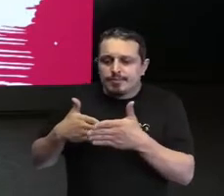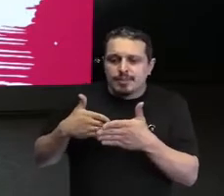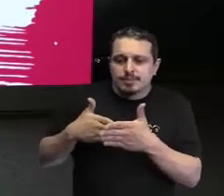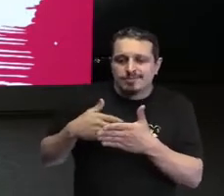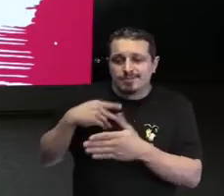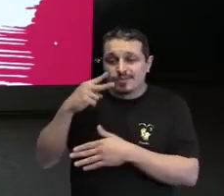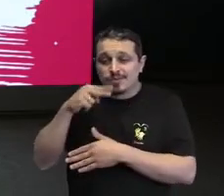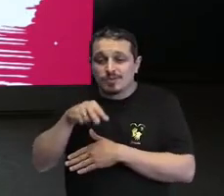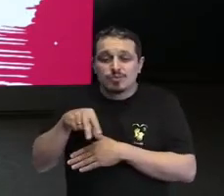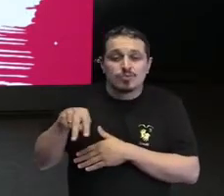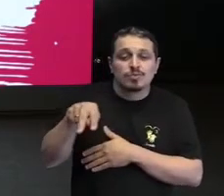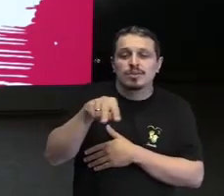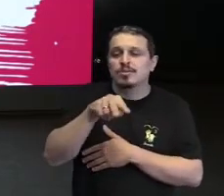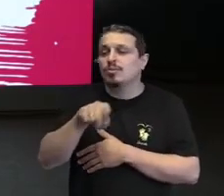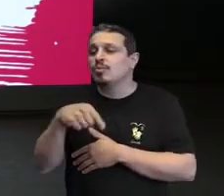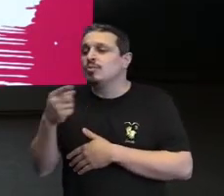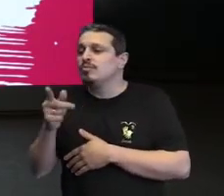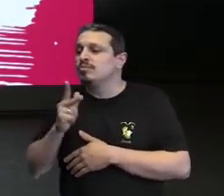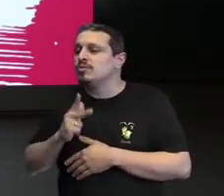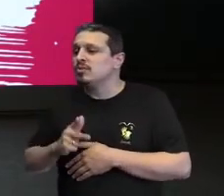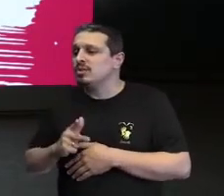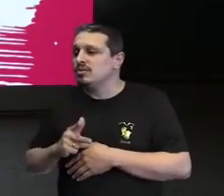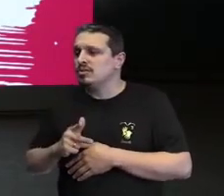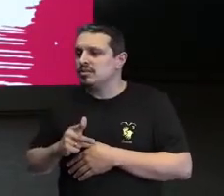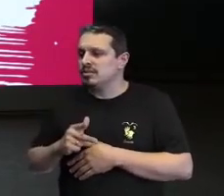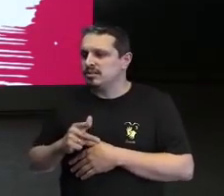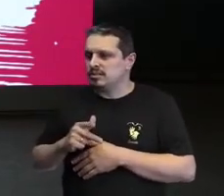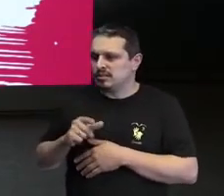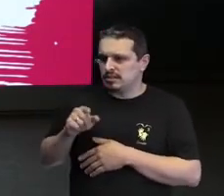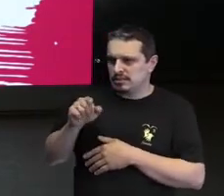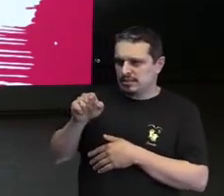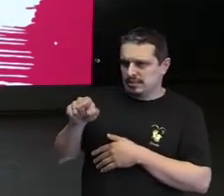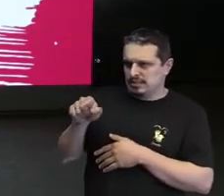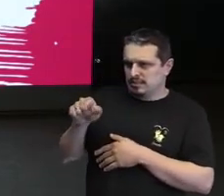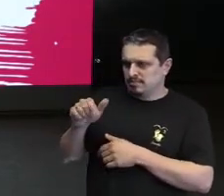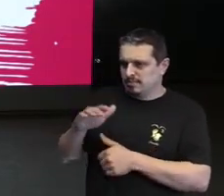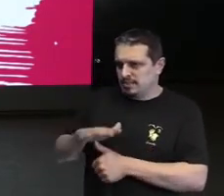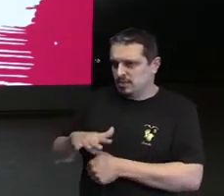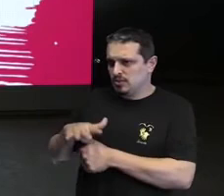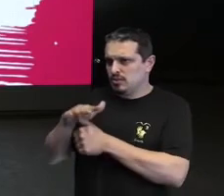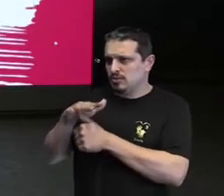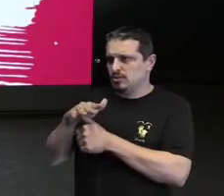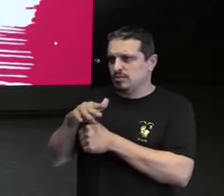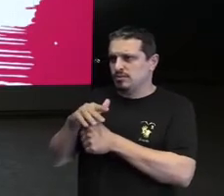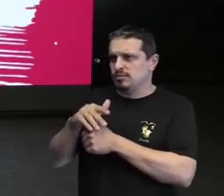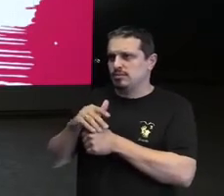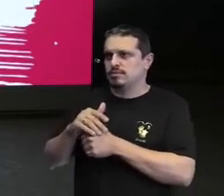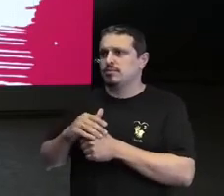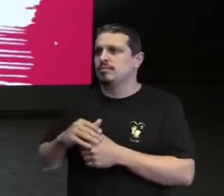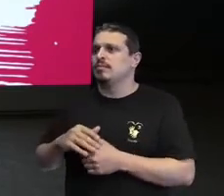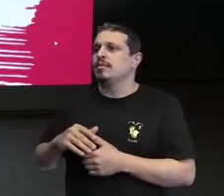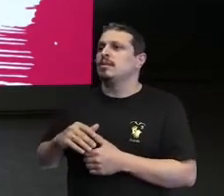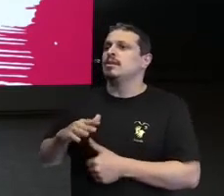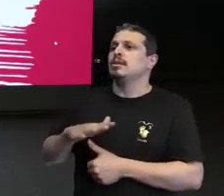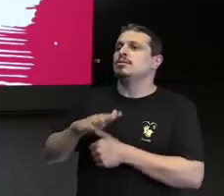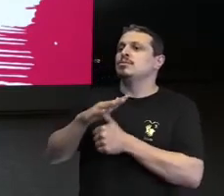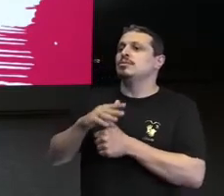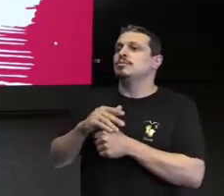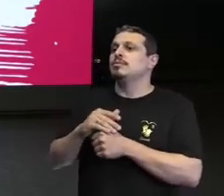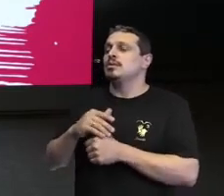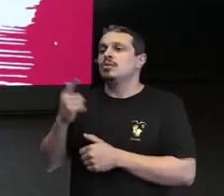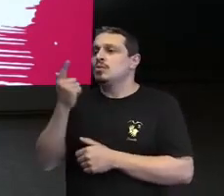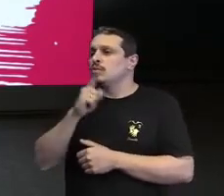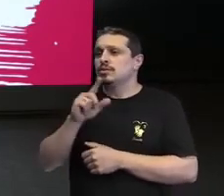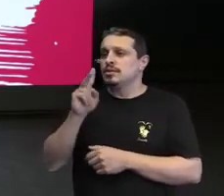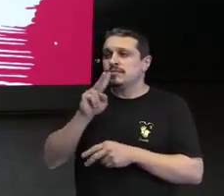outro. Então, o fato do reitor, que era médico, inclusive, ele não conseguir imaginar uma